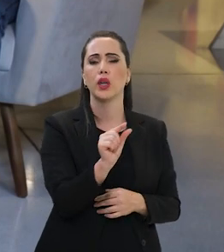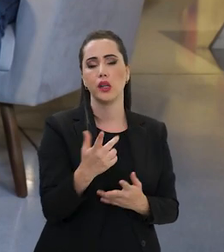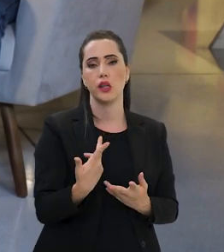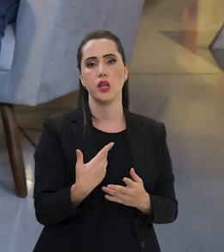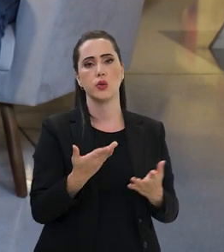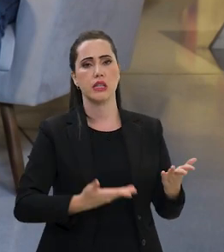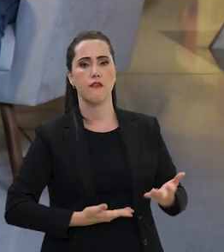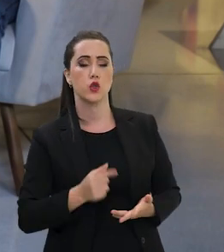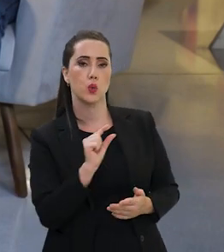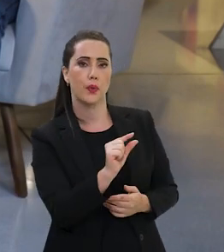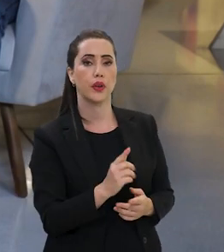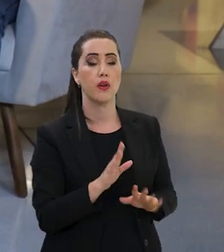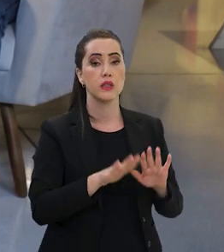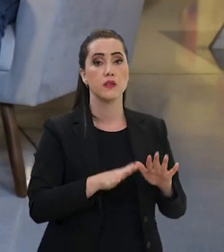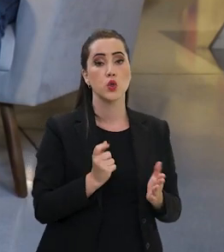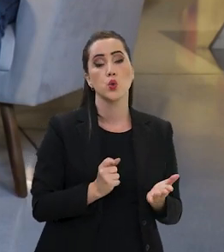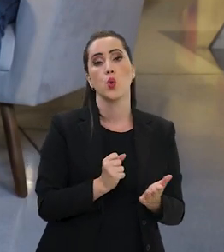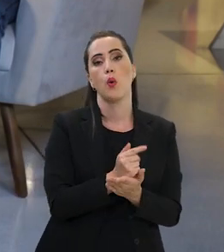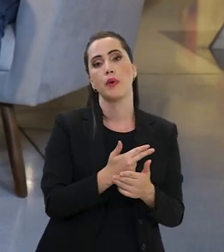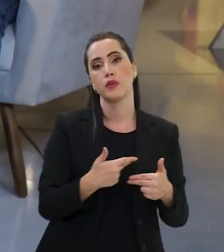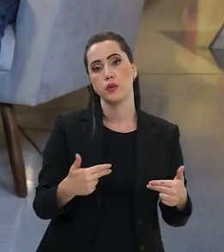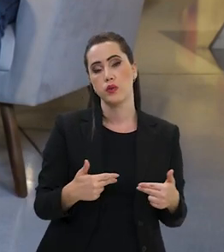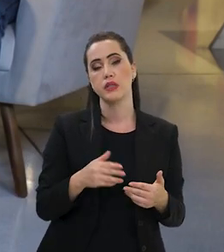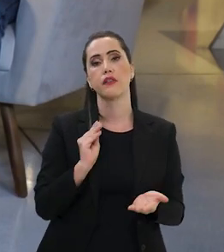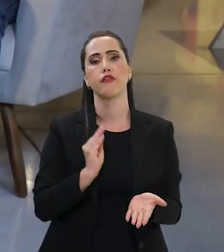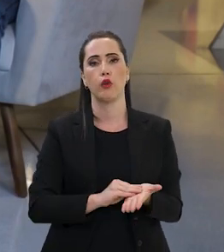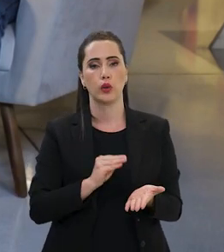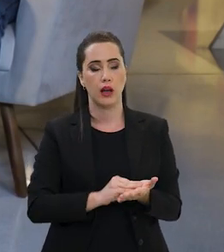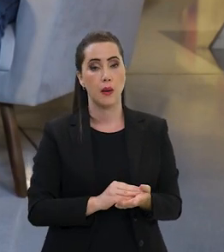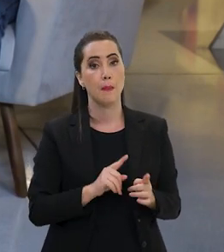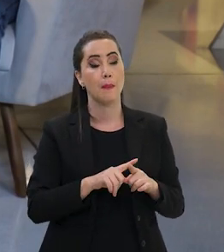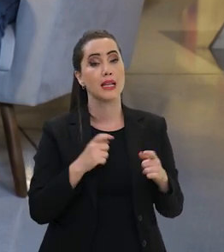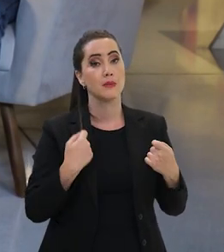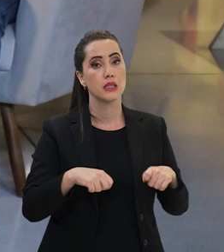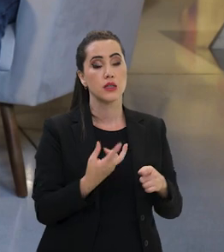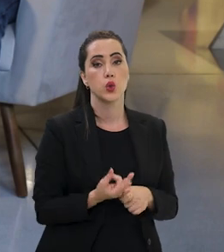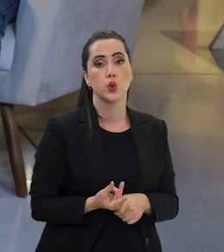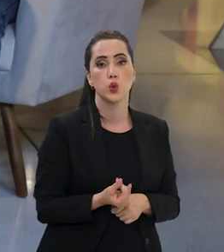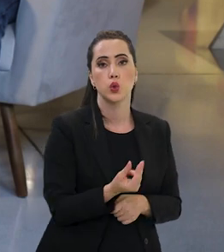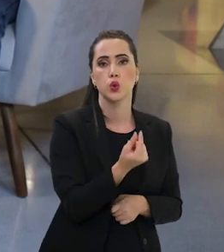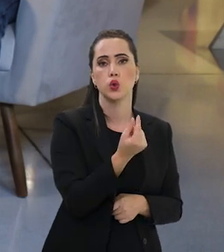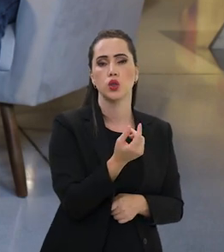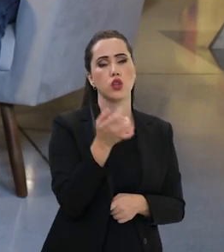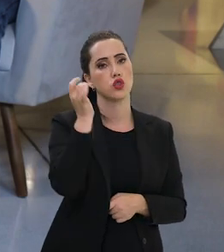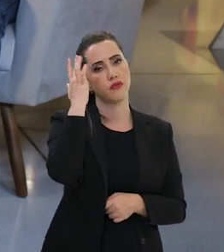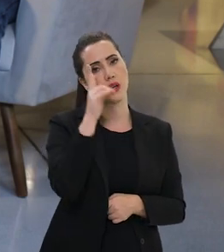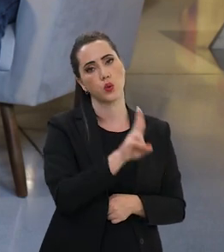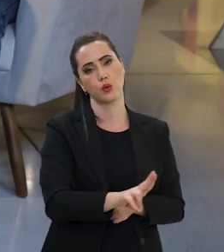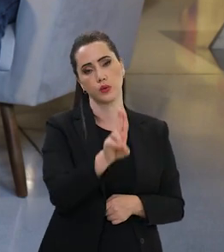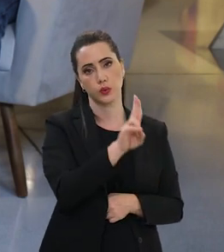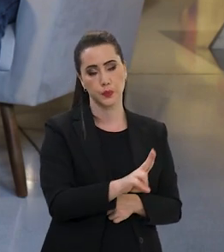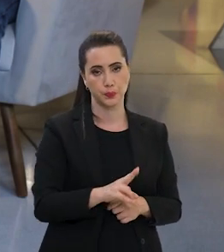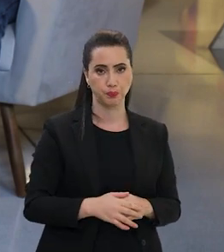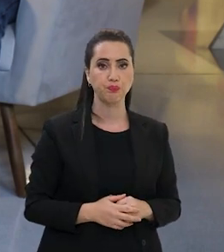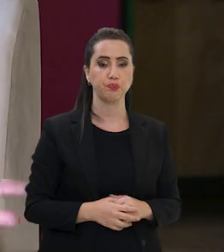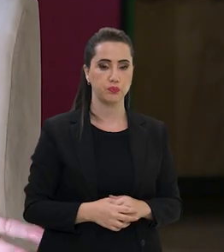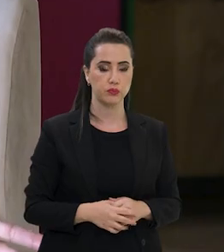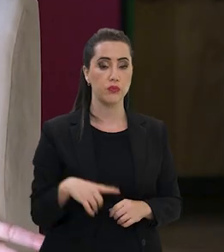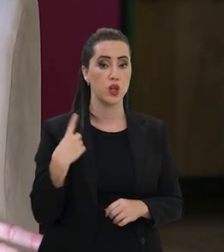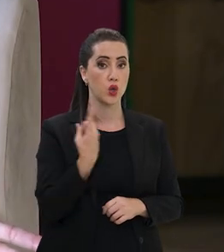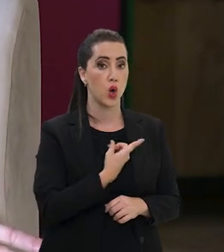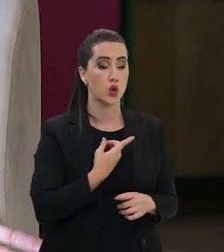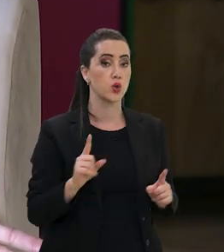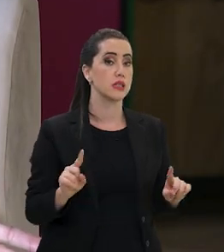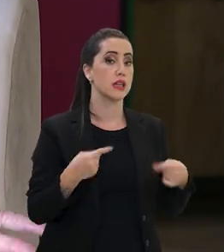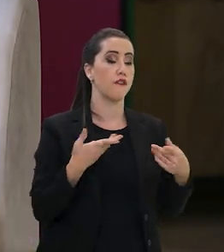serviços, ou às vezes comprar um equipamento que está faltando. Mas tem que ser um dinheiro de fácil utilização. Nosso